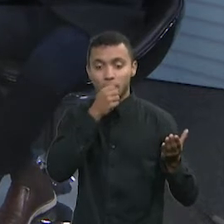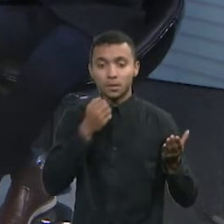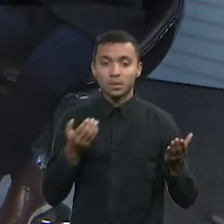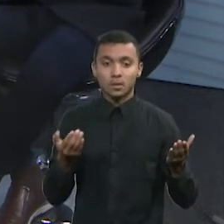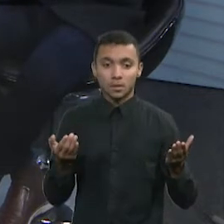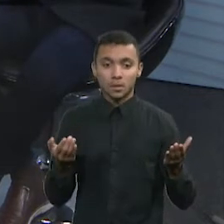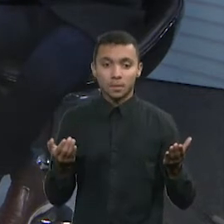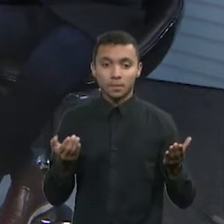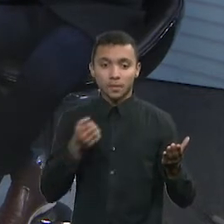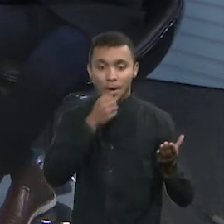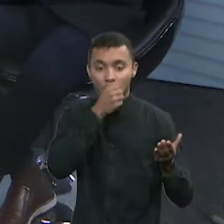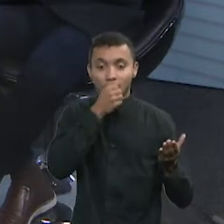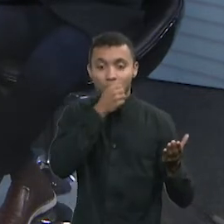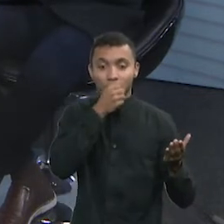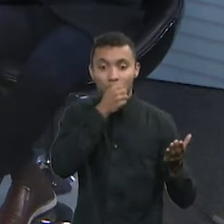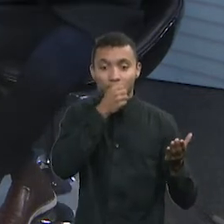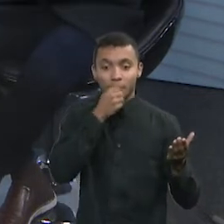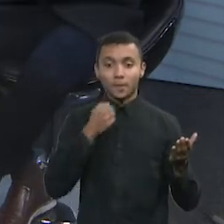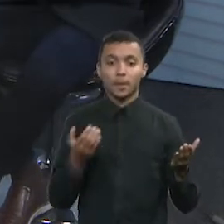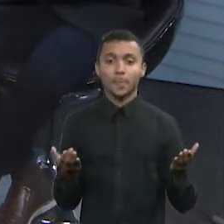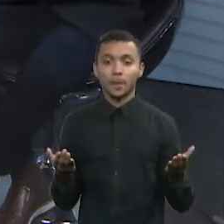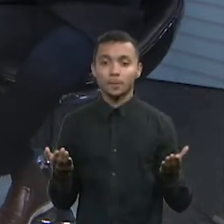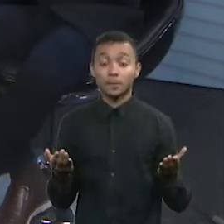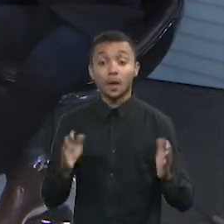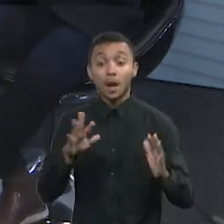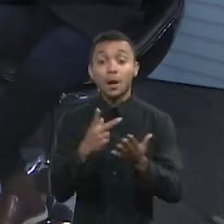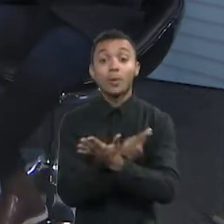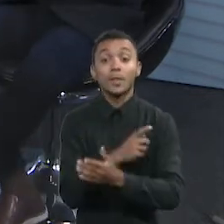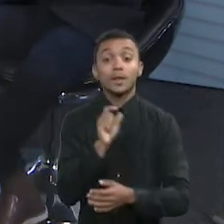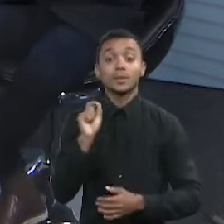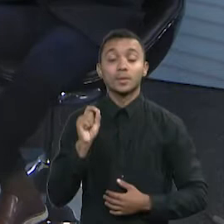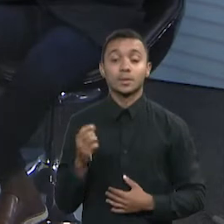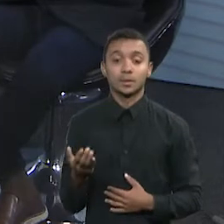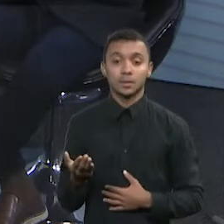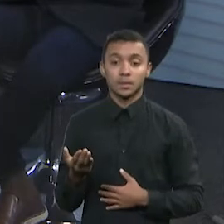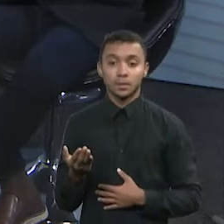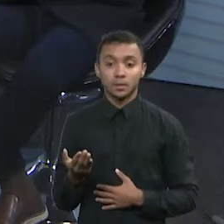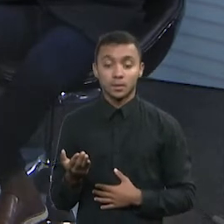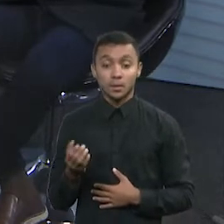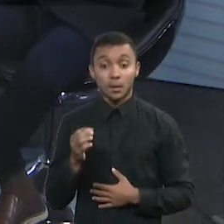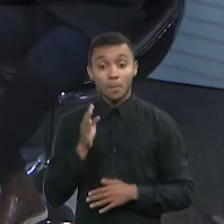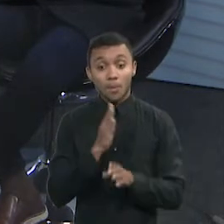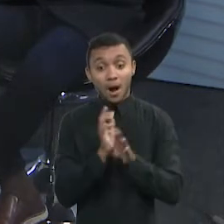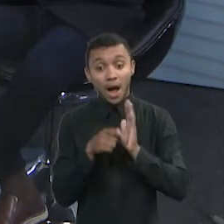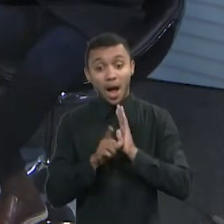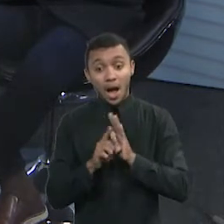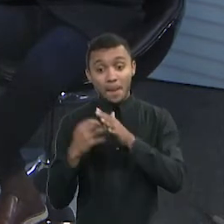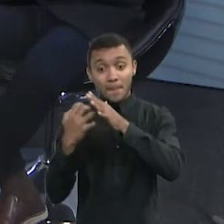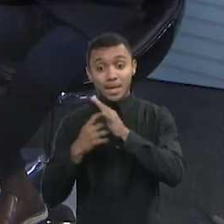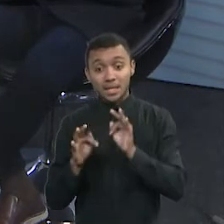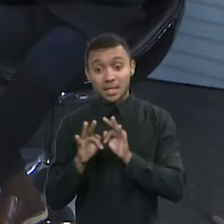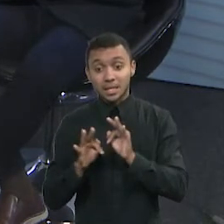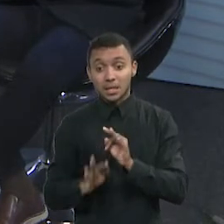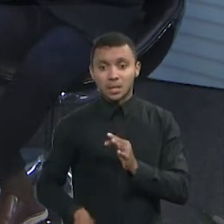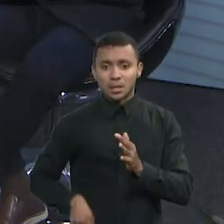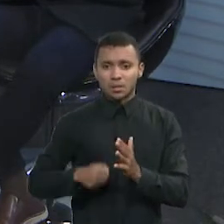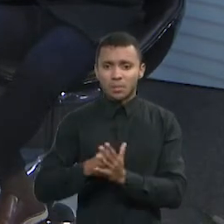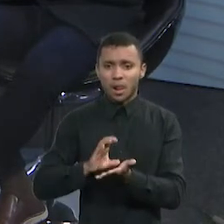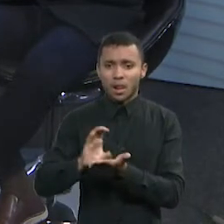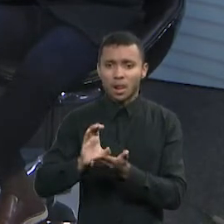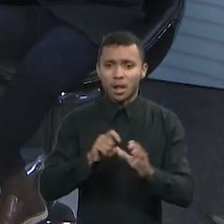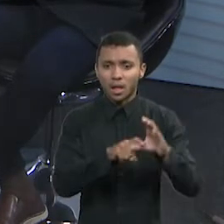você reajustar, o Estado vai e compra imposto. Sabe o que acontece, Renato? É maluco, É porque esse endividamento das pequenas e médias empresas, eu digo,